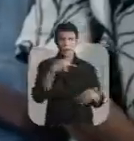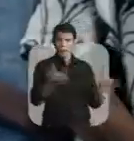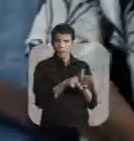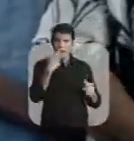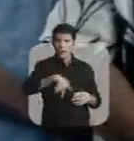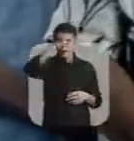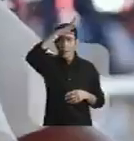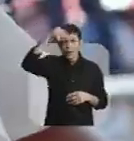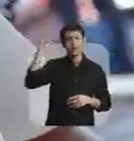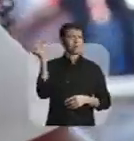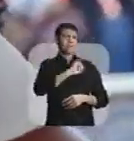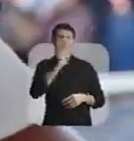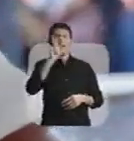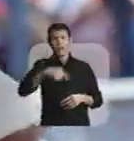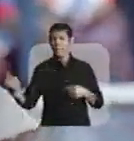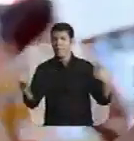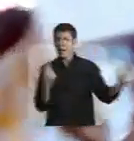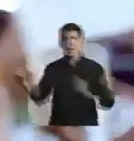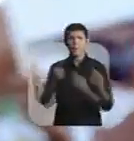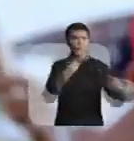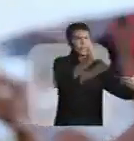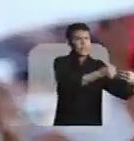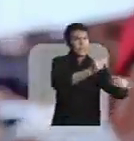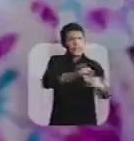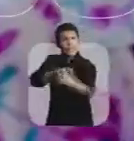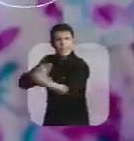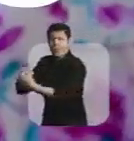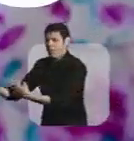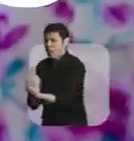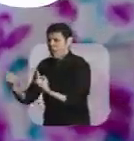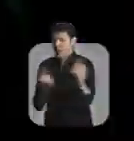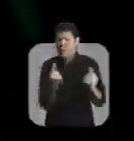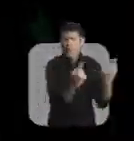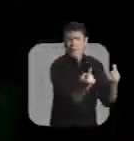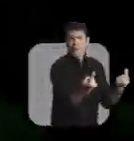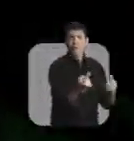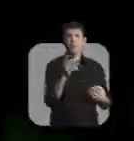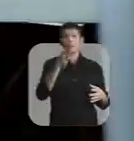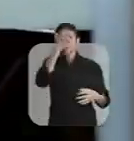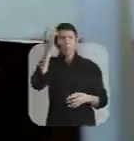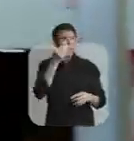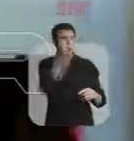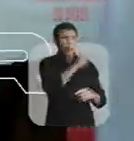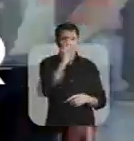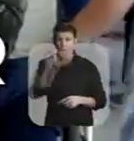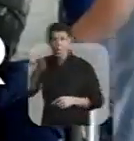mas representam o Amazonas e o interior esquecido do Amazonas.